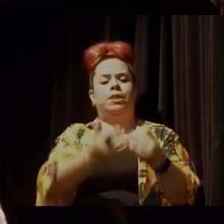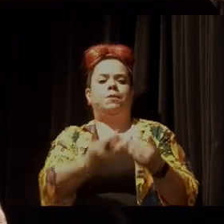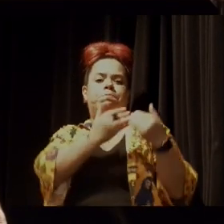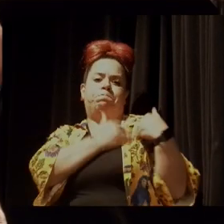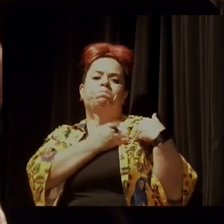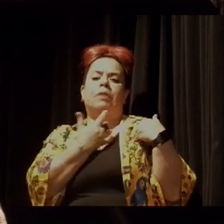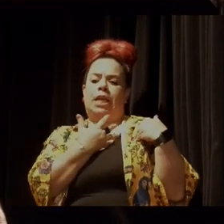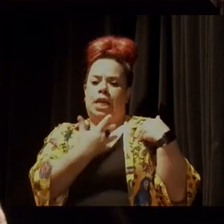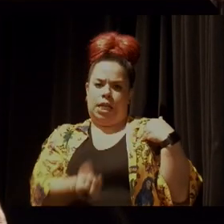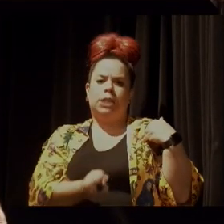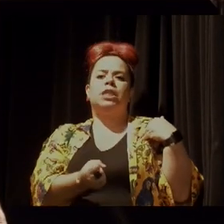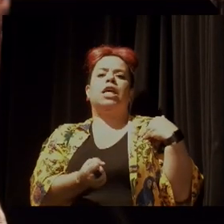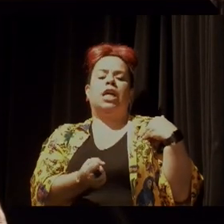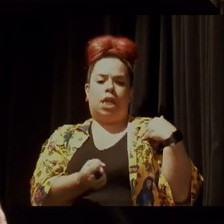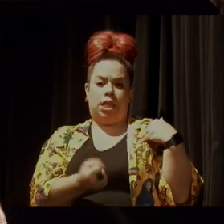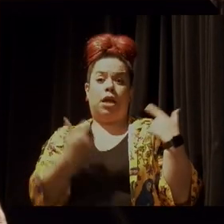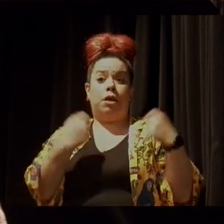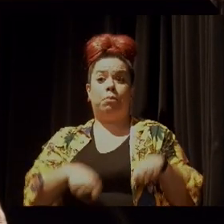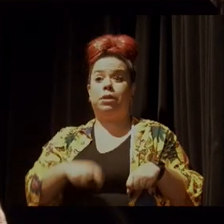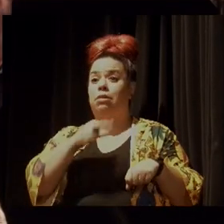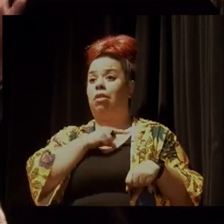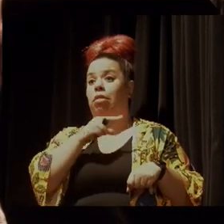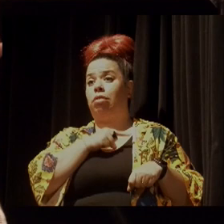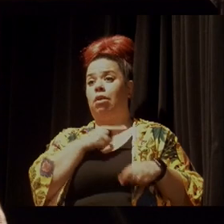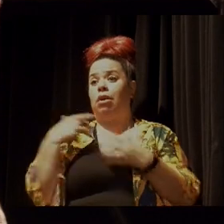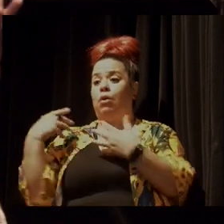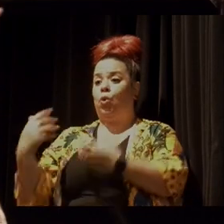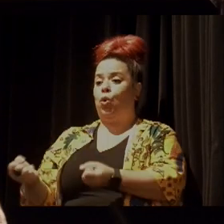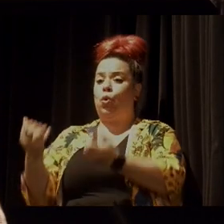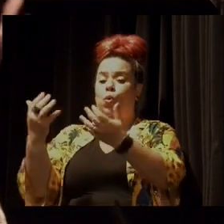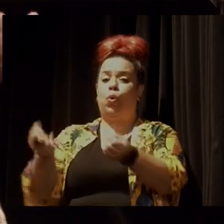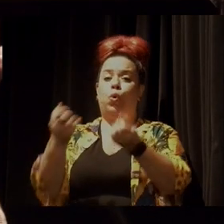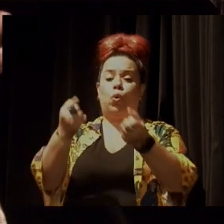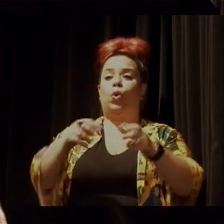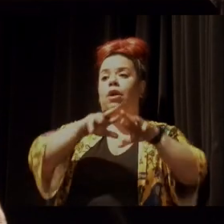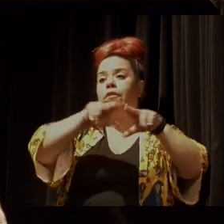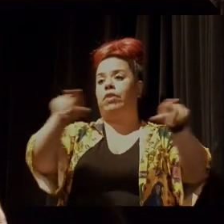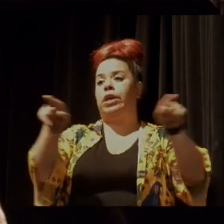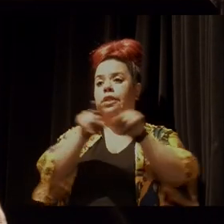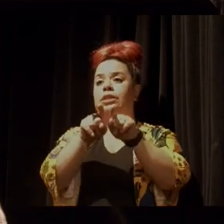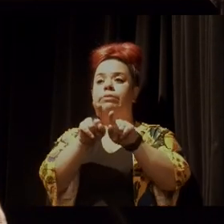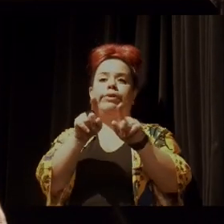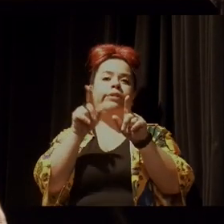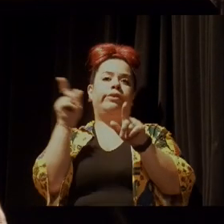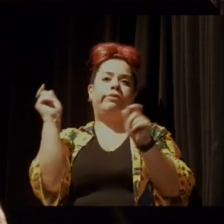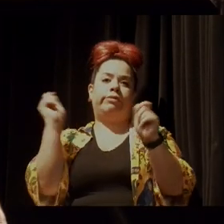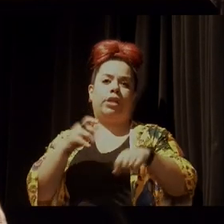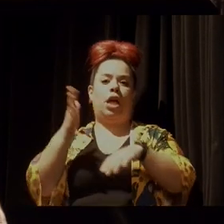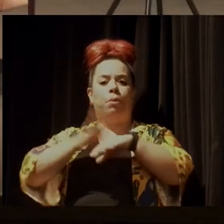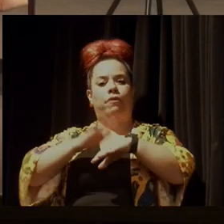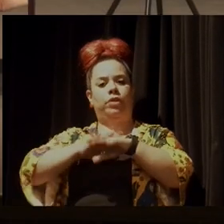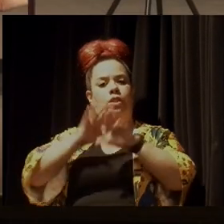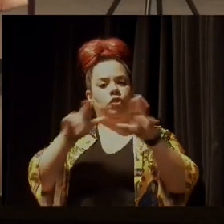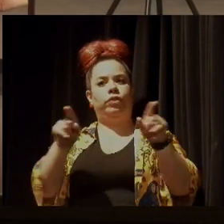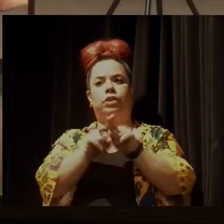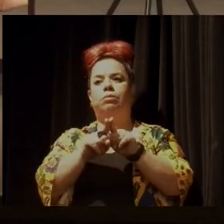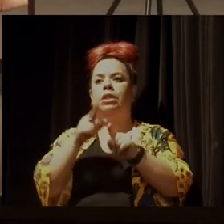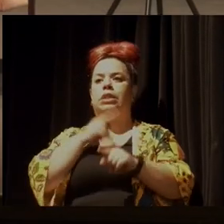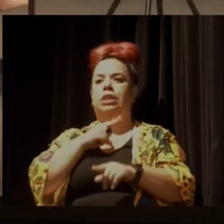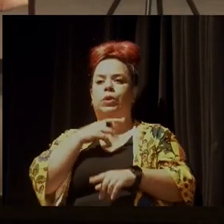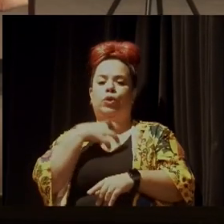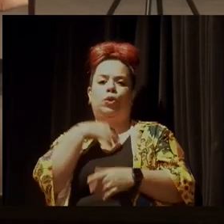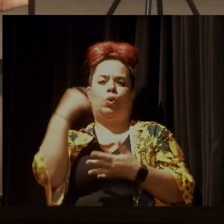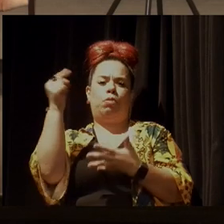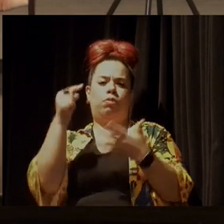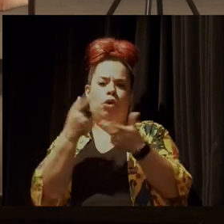precisa ser ampla e acolher tantos e tantas quantos forem fazer a diferença nesse estado de